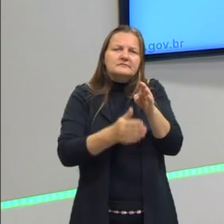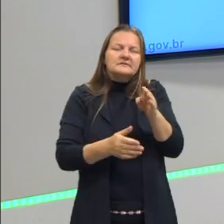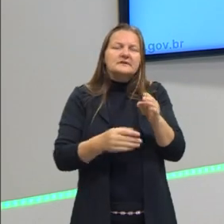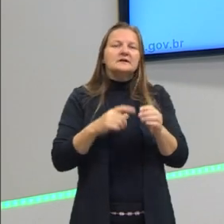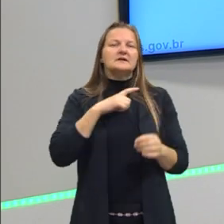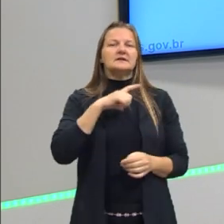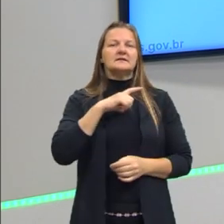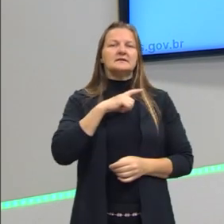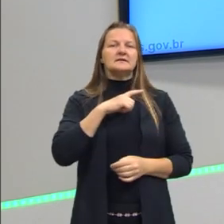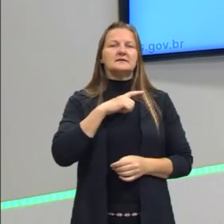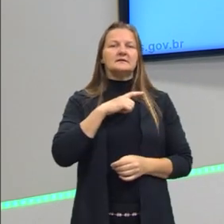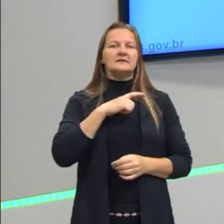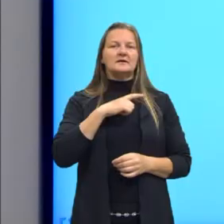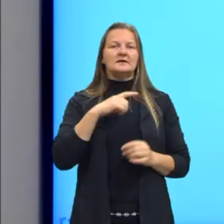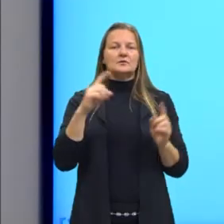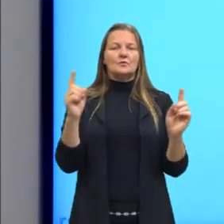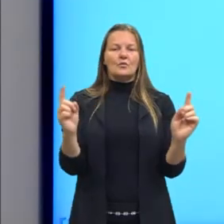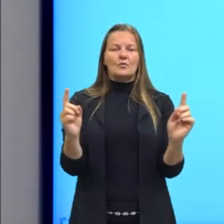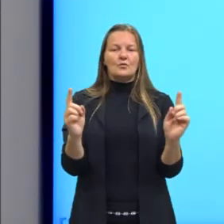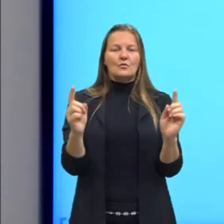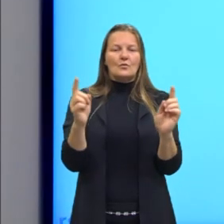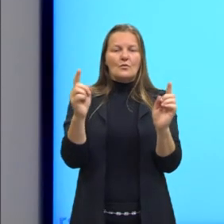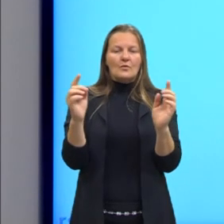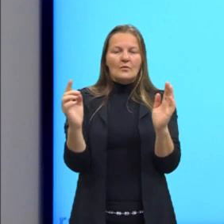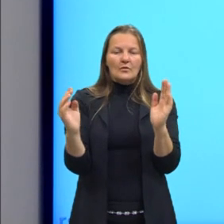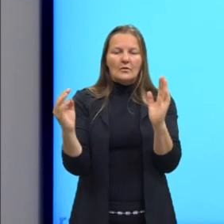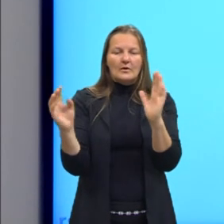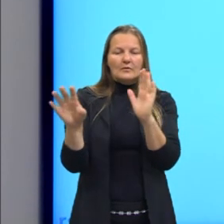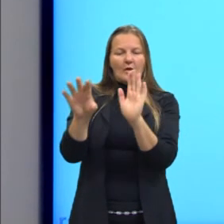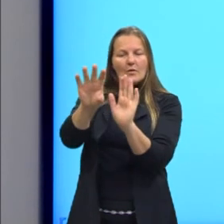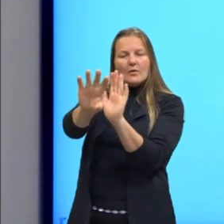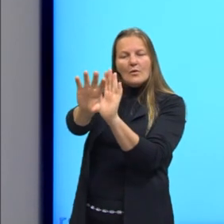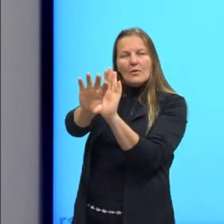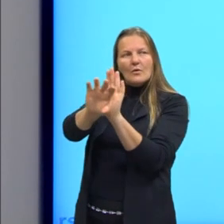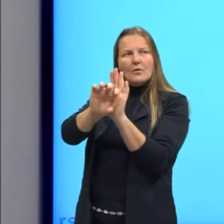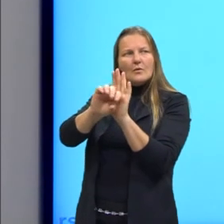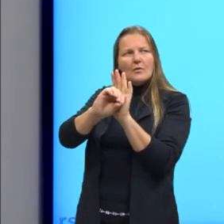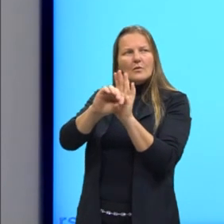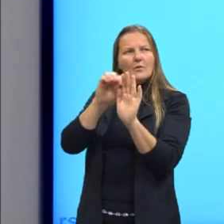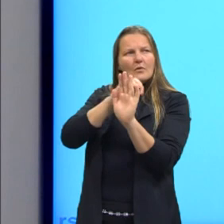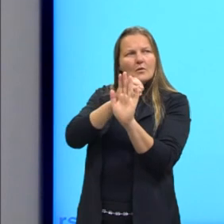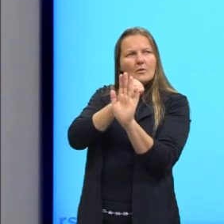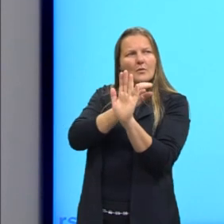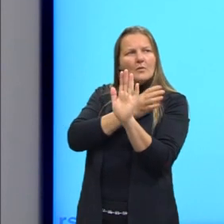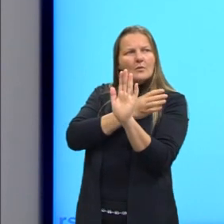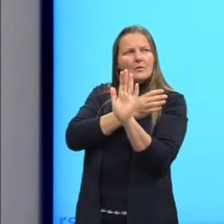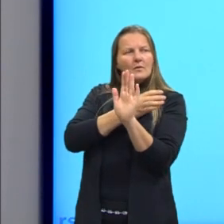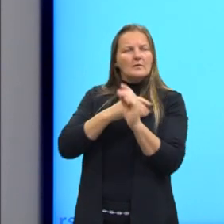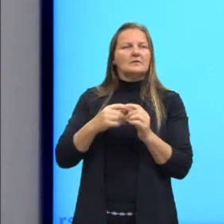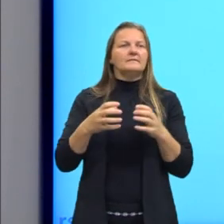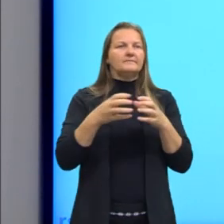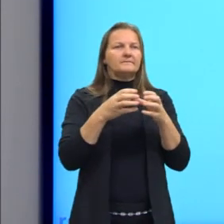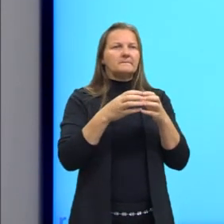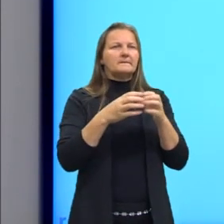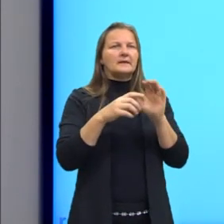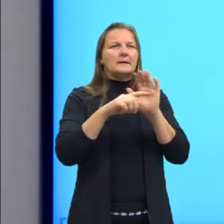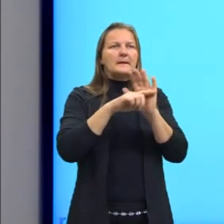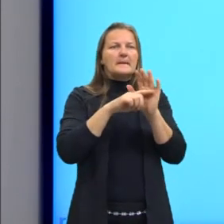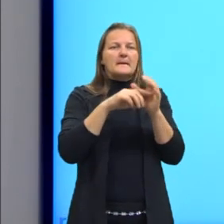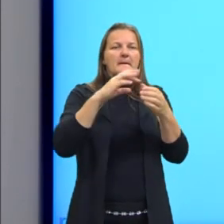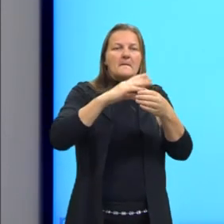passagem de solvente pela membrana para uma solução. Então, é de uma solução menos